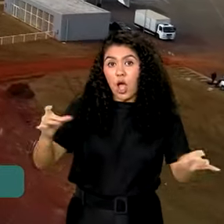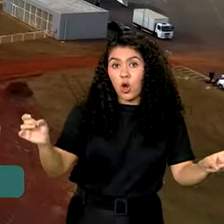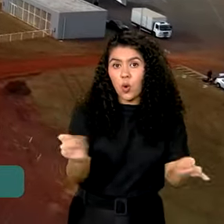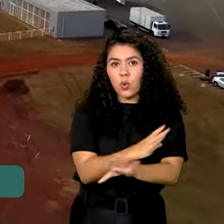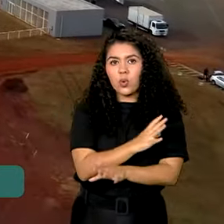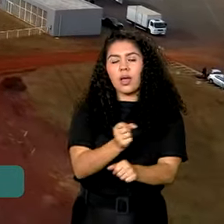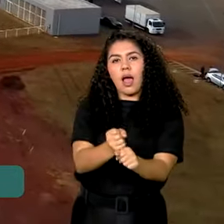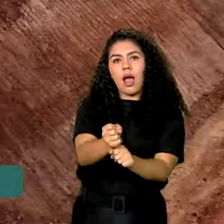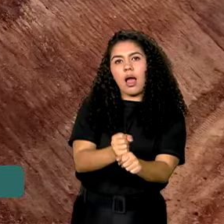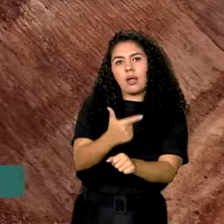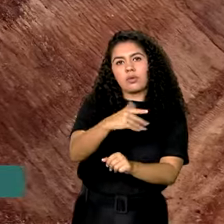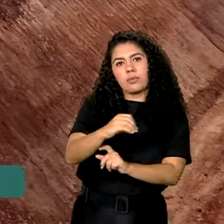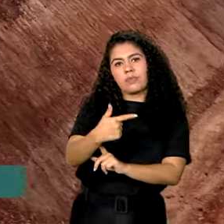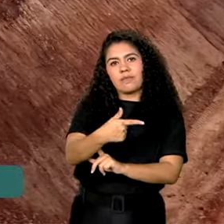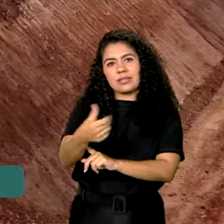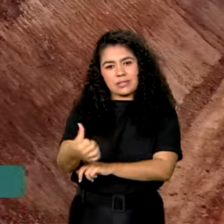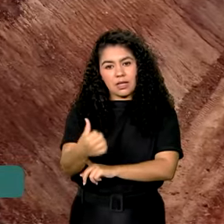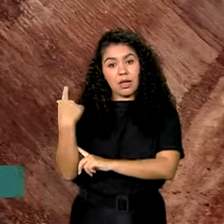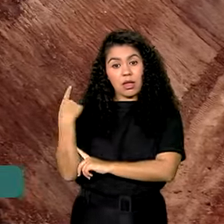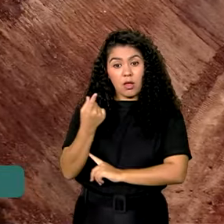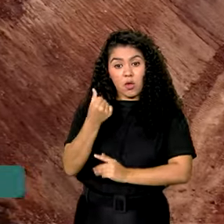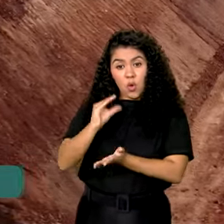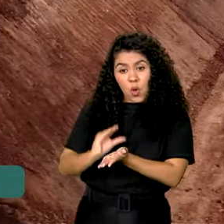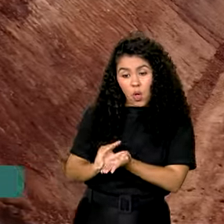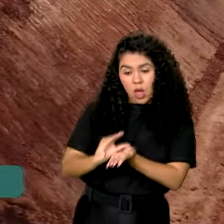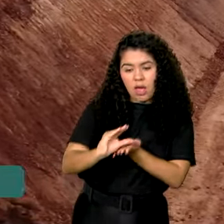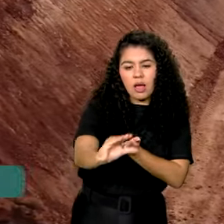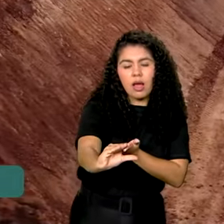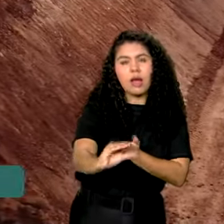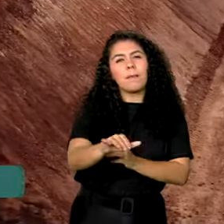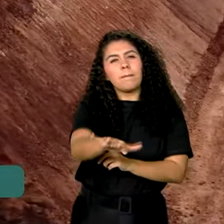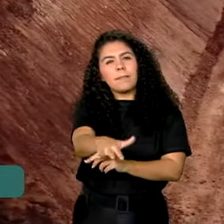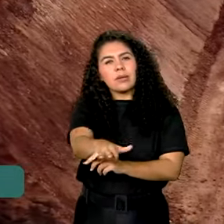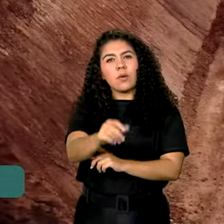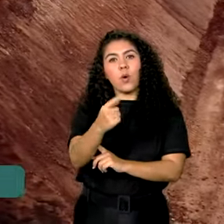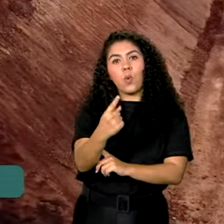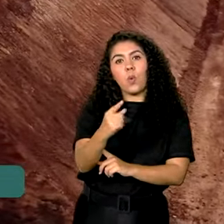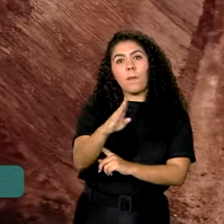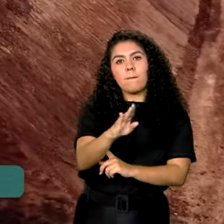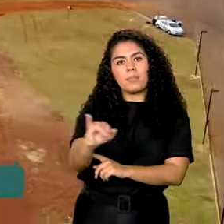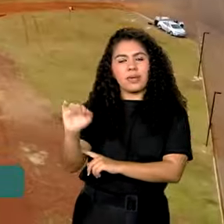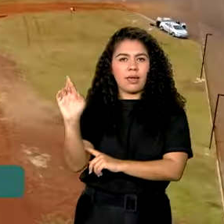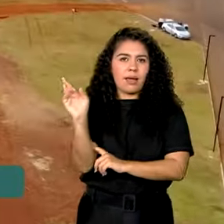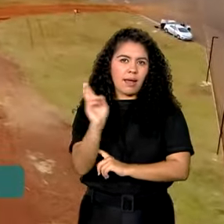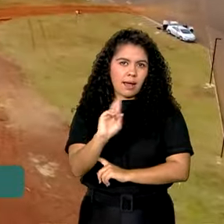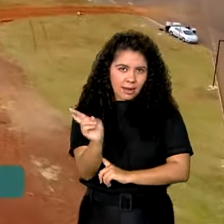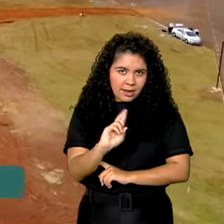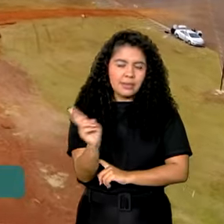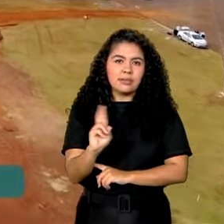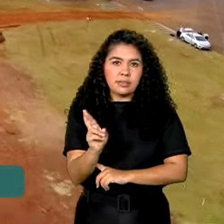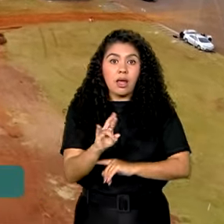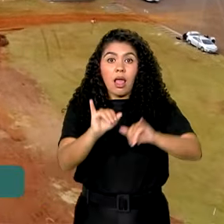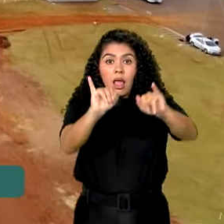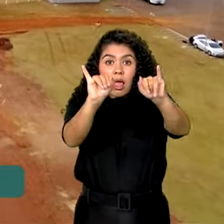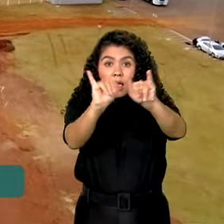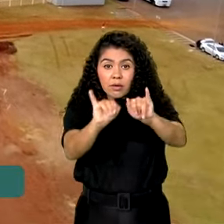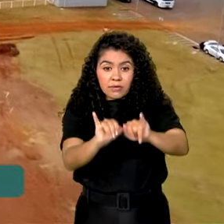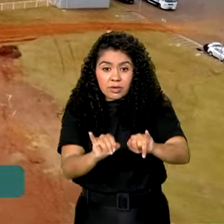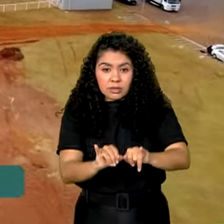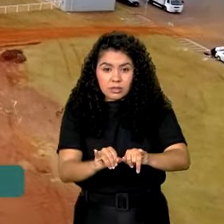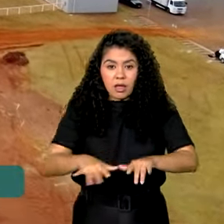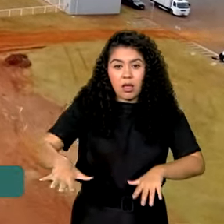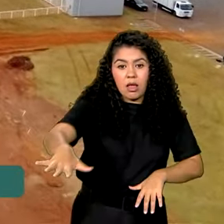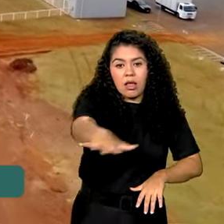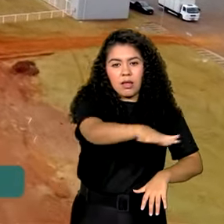em 2026. O investimento previsto é de cerca de R 1 bilhão e a infraestrutura do Órion